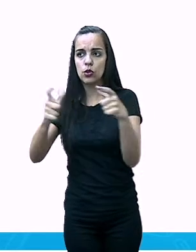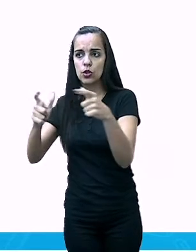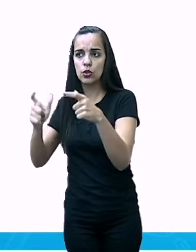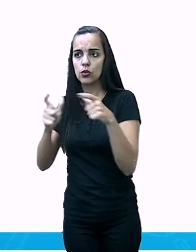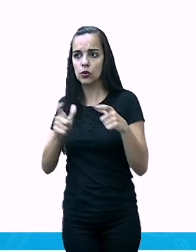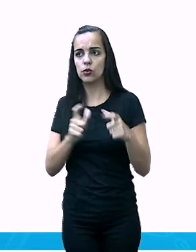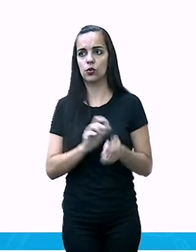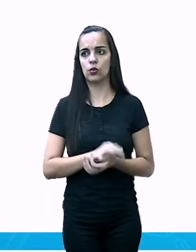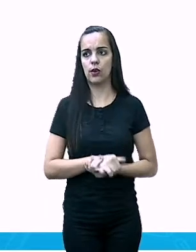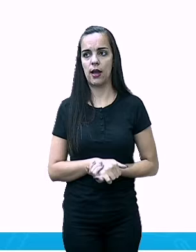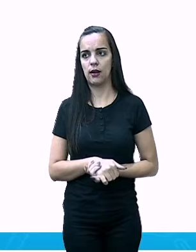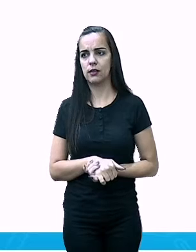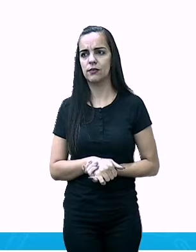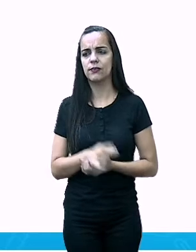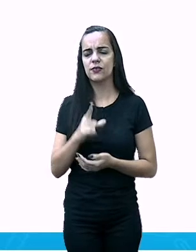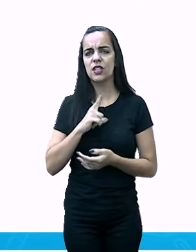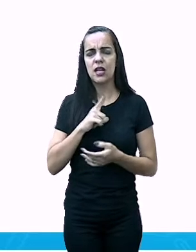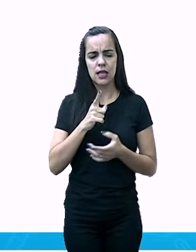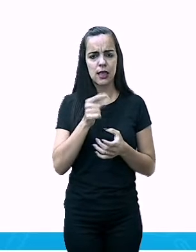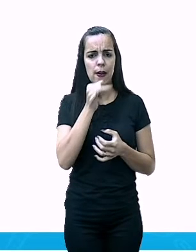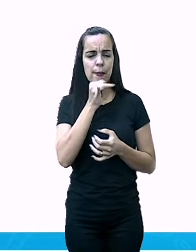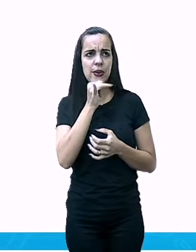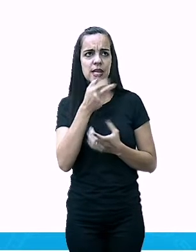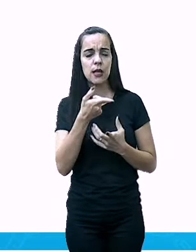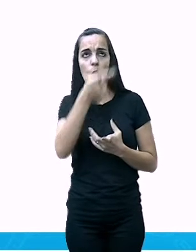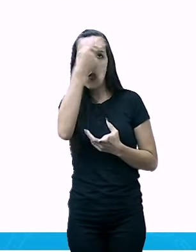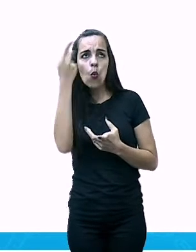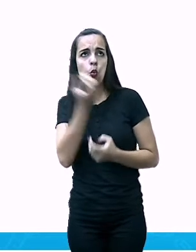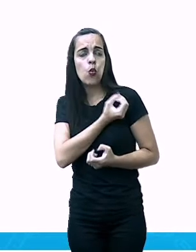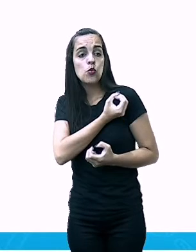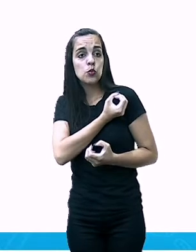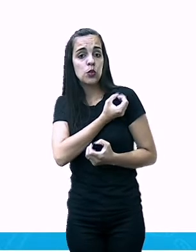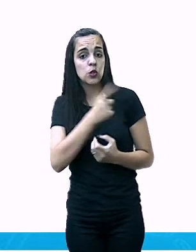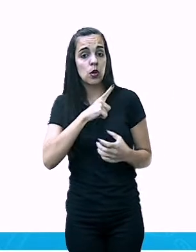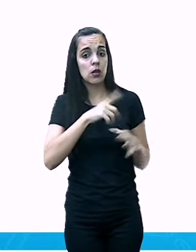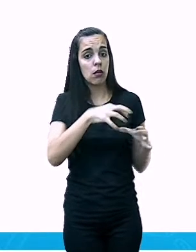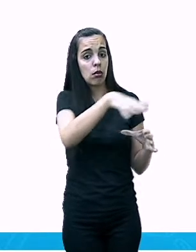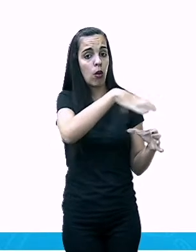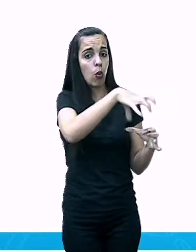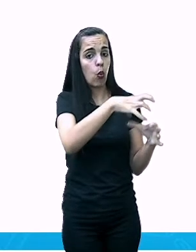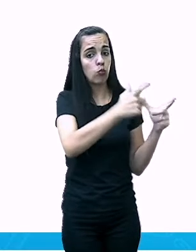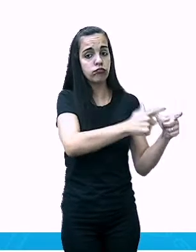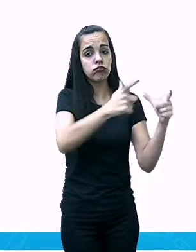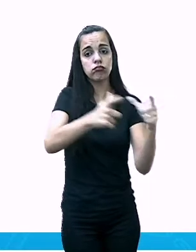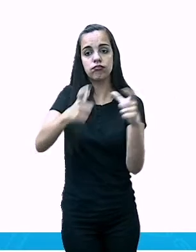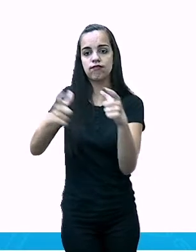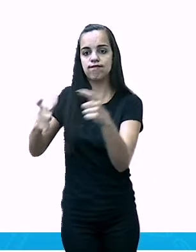que habitam um lugar dividido pela área.